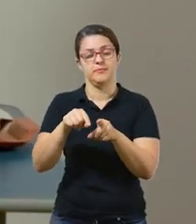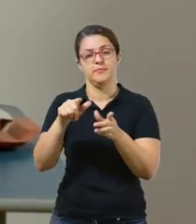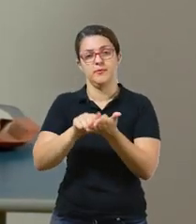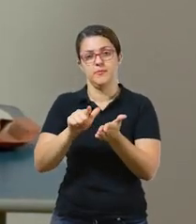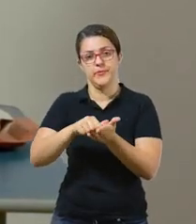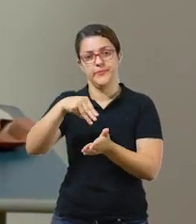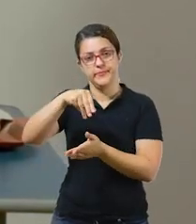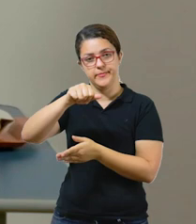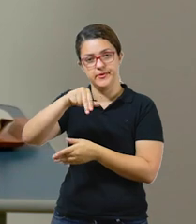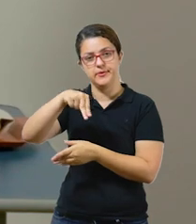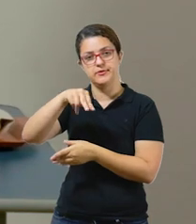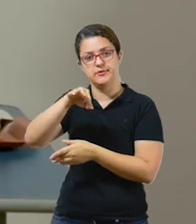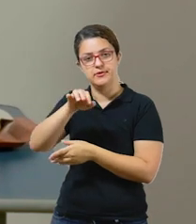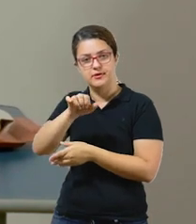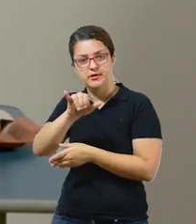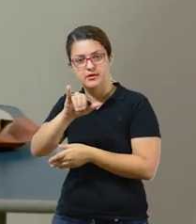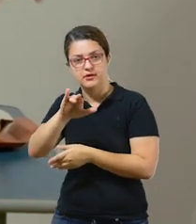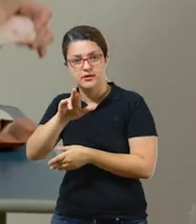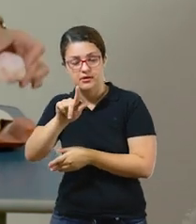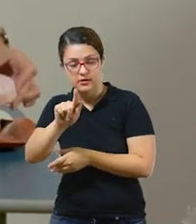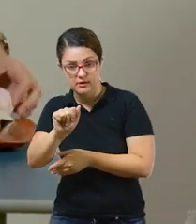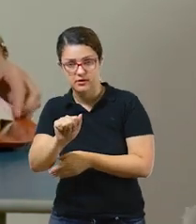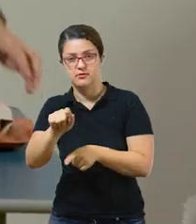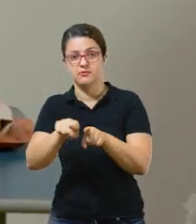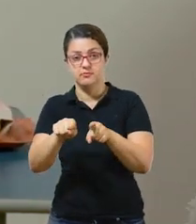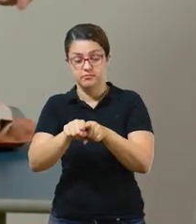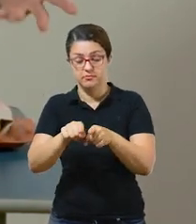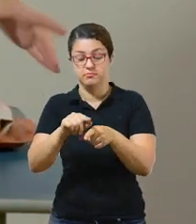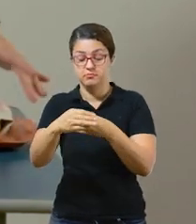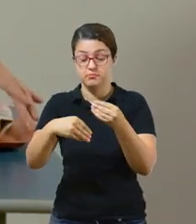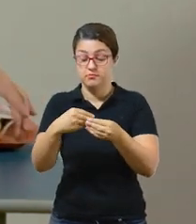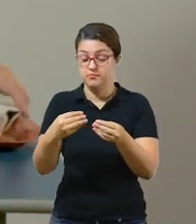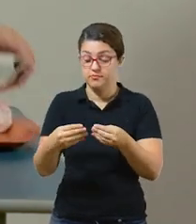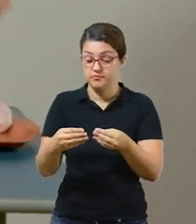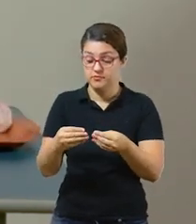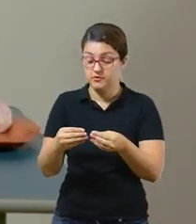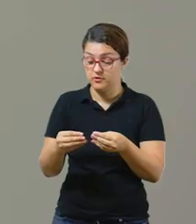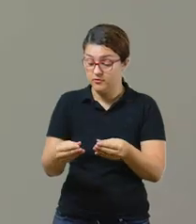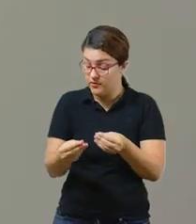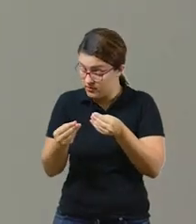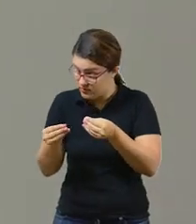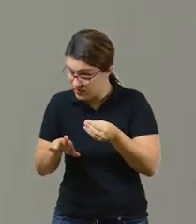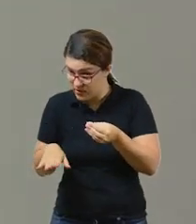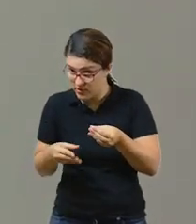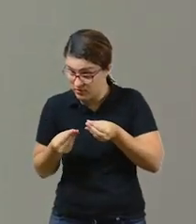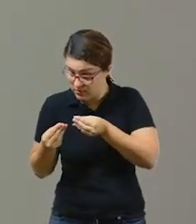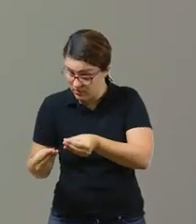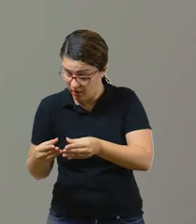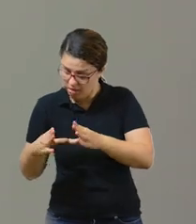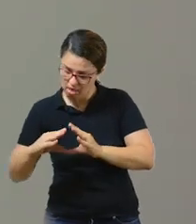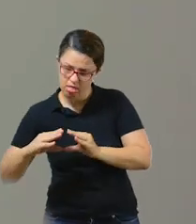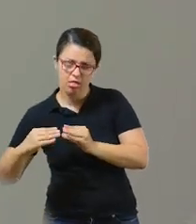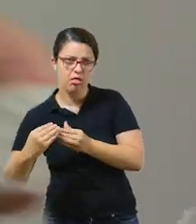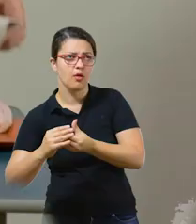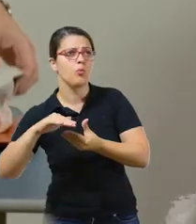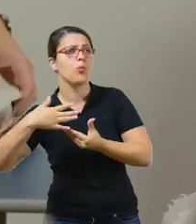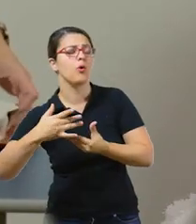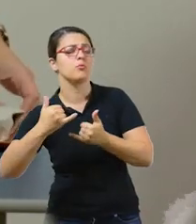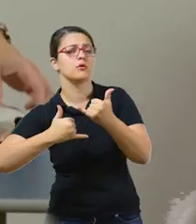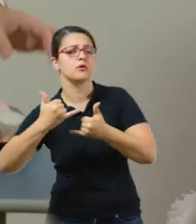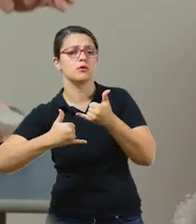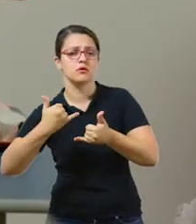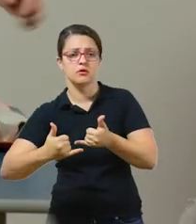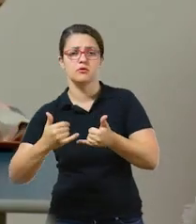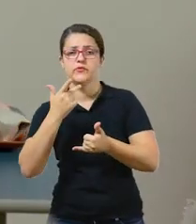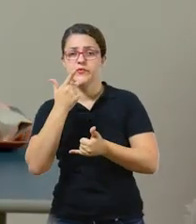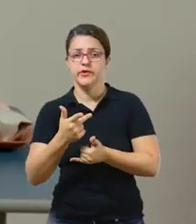já pode tentar acertar mesmo assim. Você vai deixar que a criança palpe, ela vai tentar acertar qual é o brinquedo